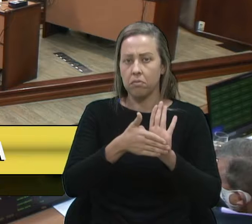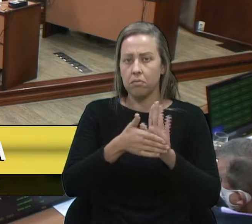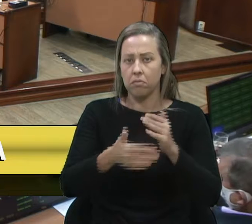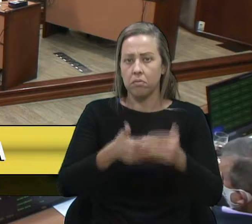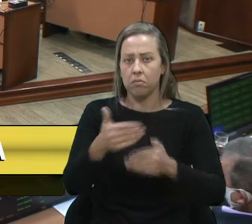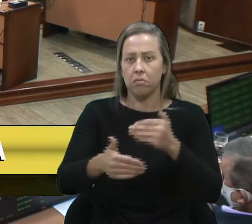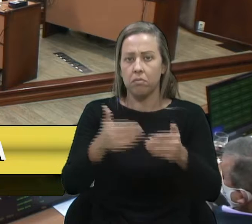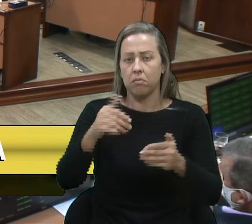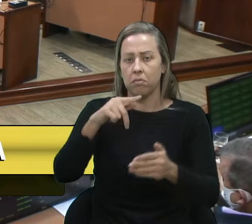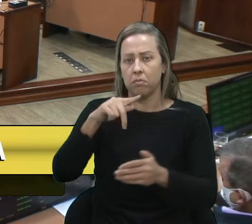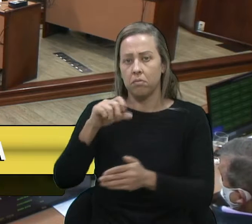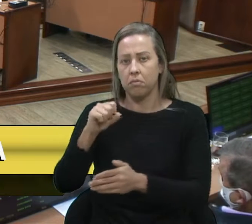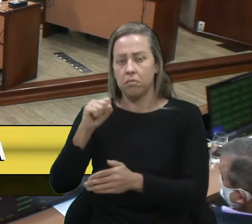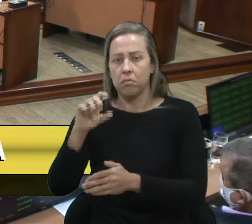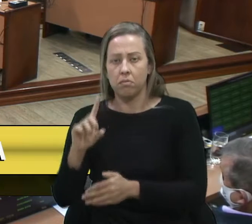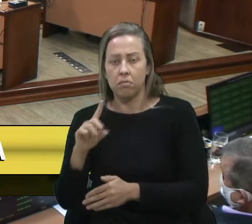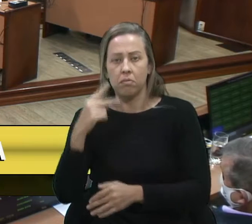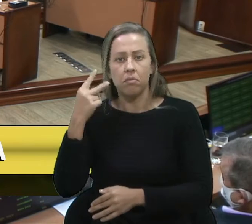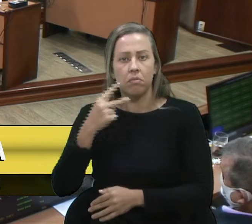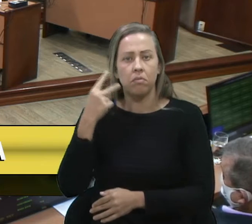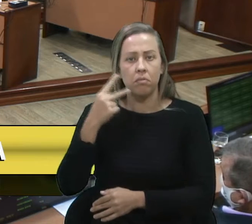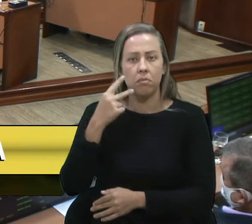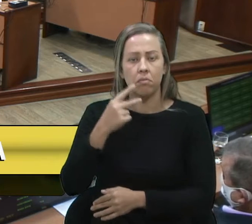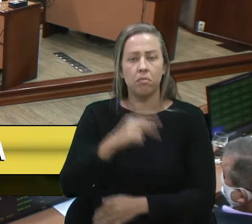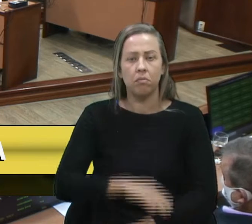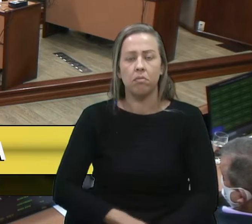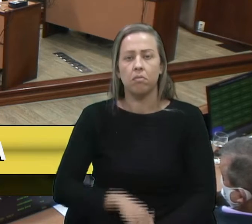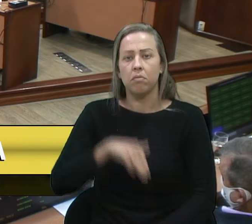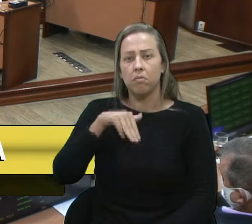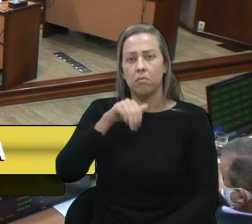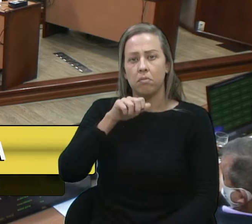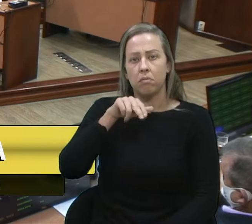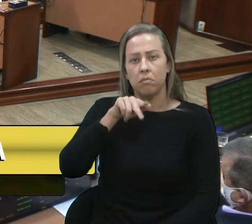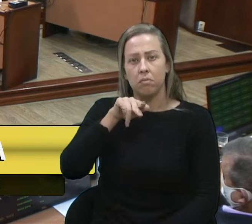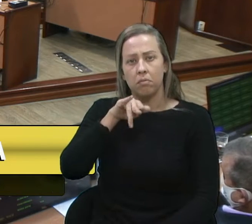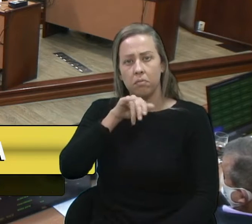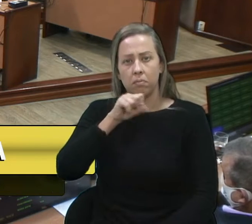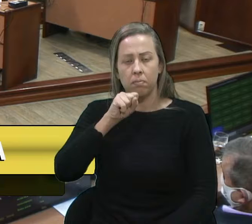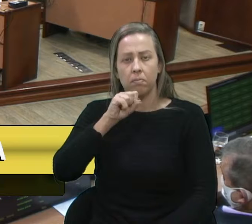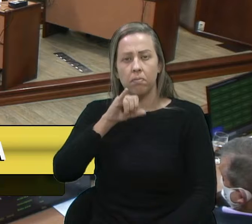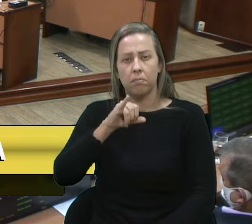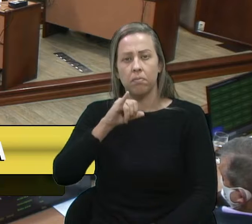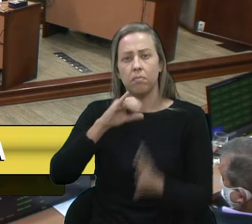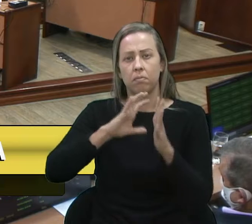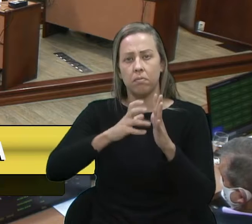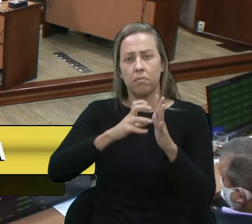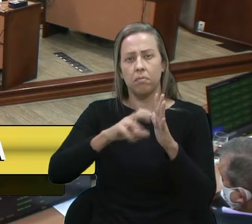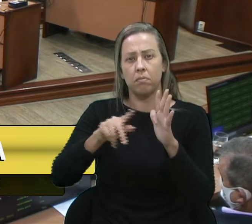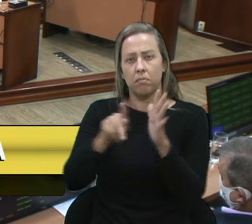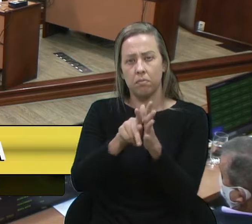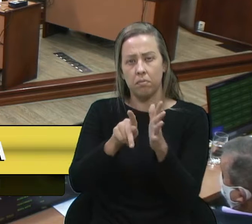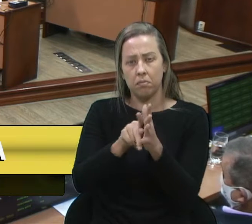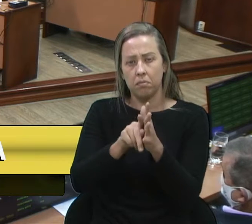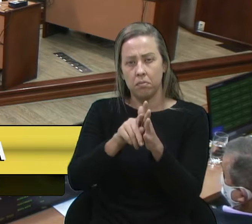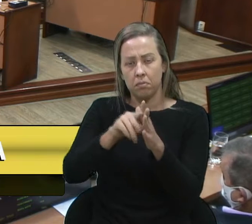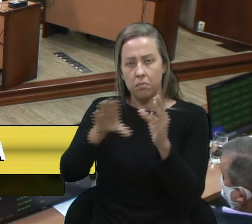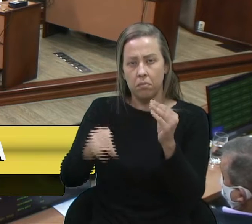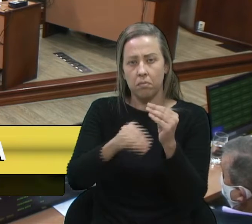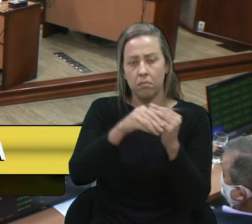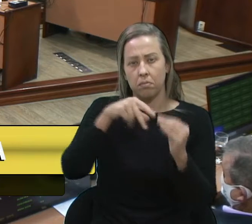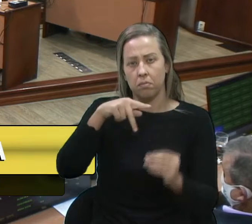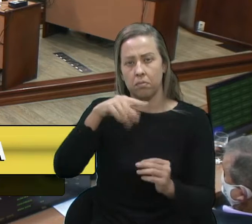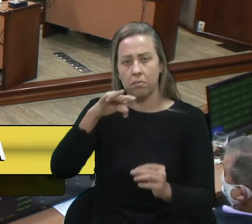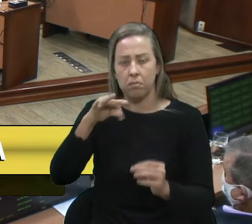PSB, pelo vereador Alberto Menegucci, inclusive a bancada do PT assinou conjuntamente aquela proposta.